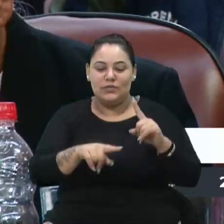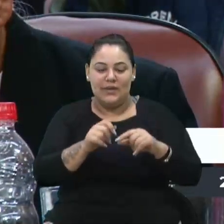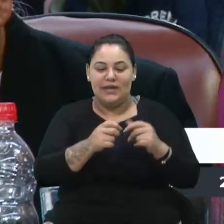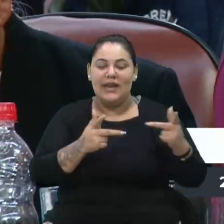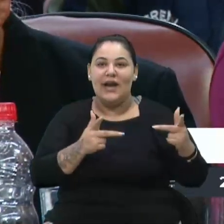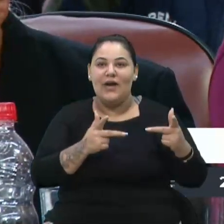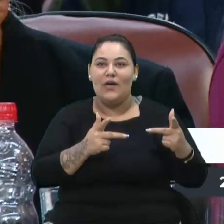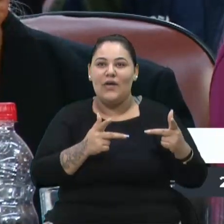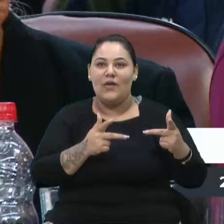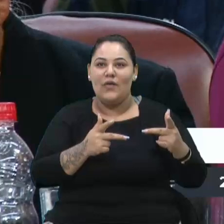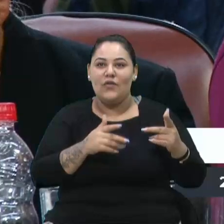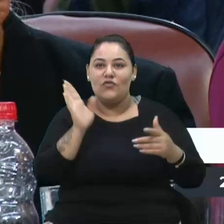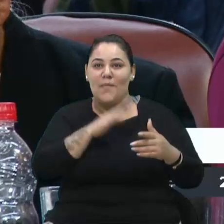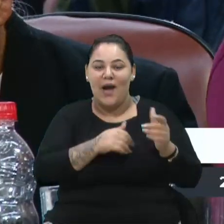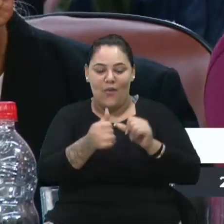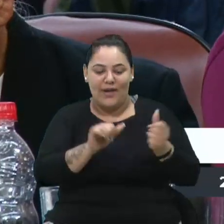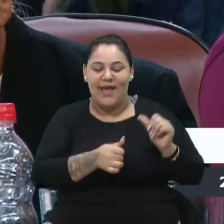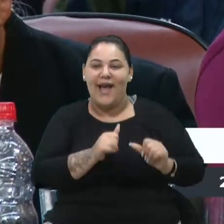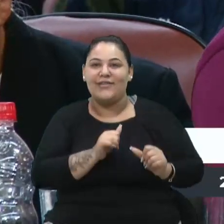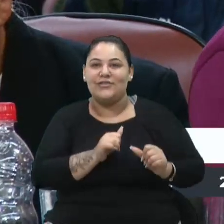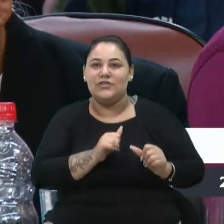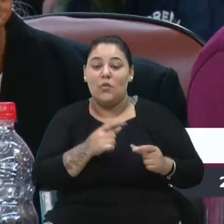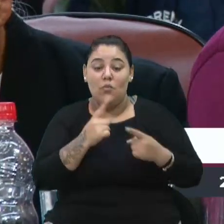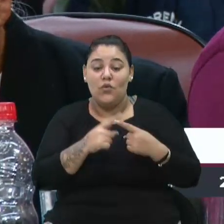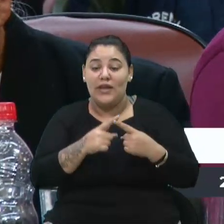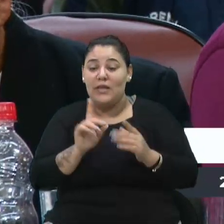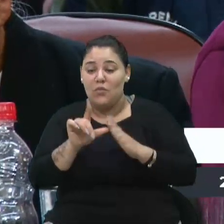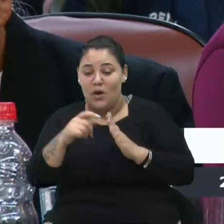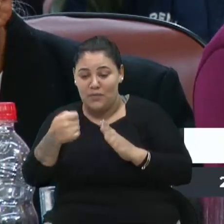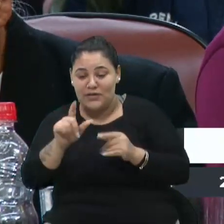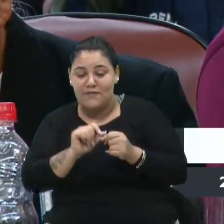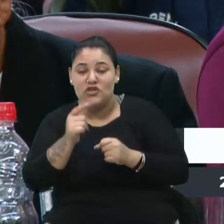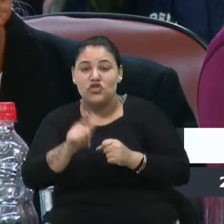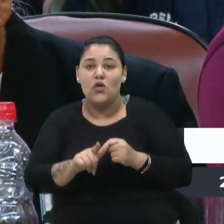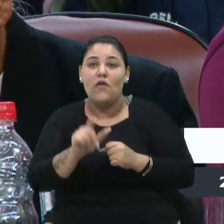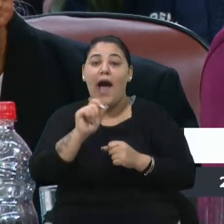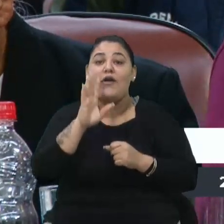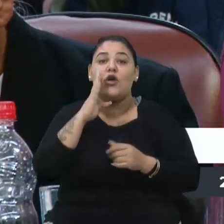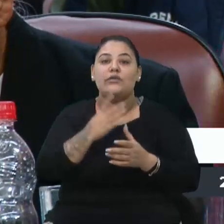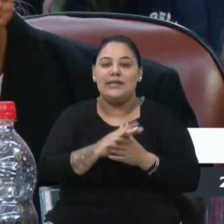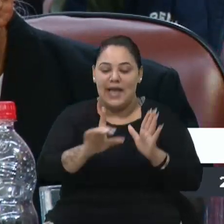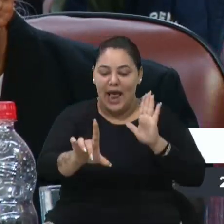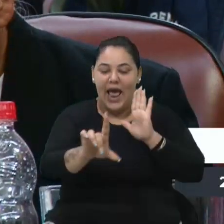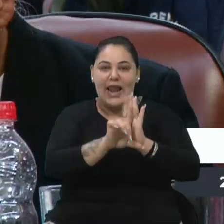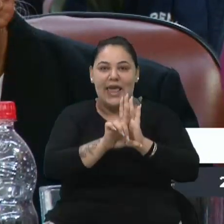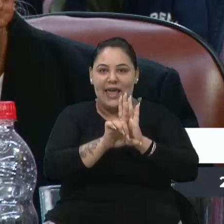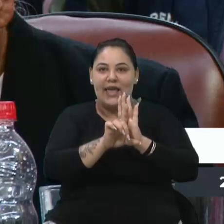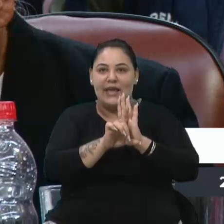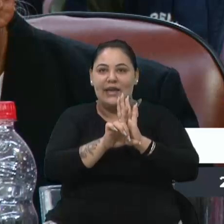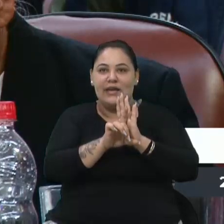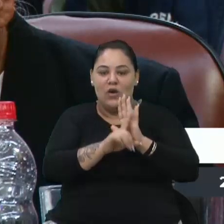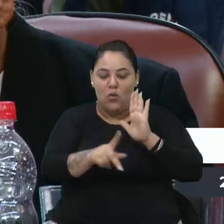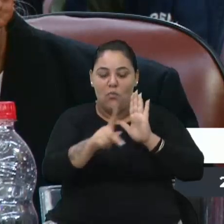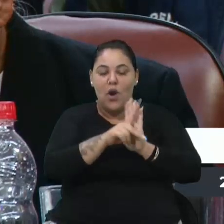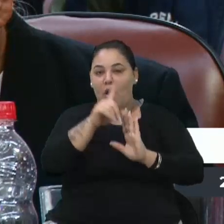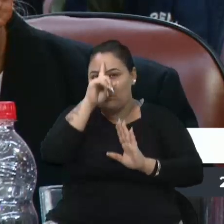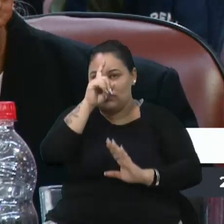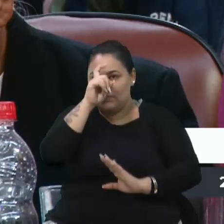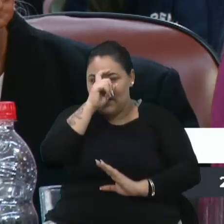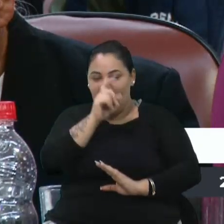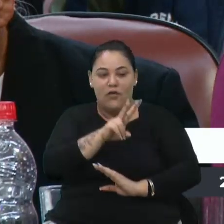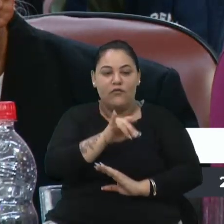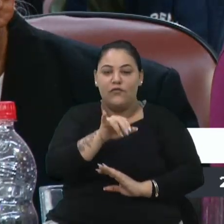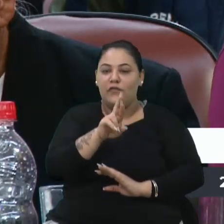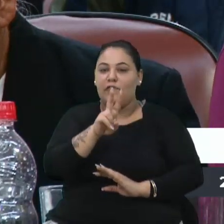novo. O que está acontecendo, além da subvenção do município, os próprios hospitais de Caxias, Virvi